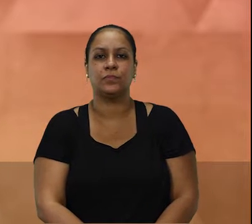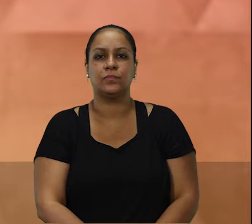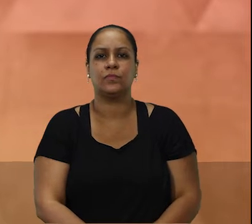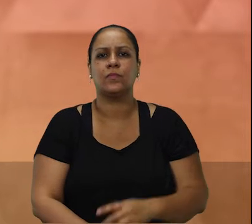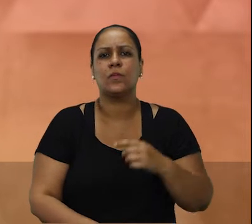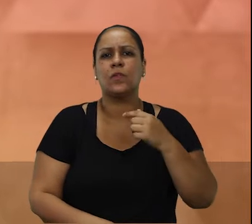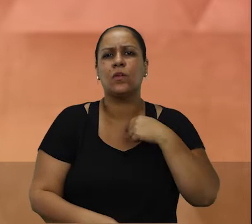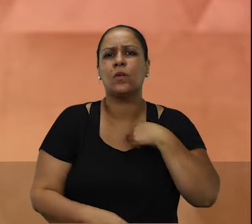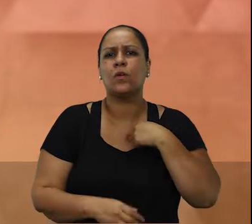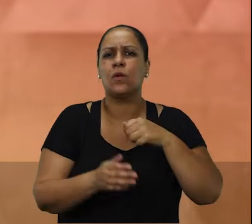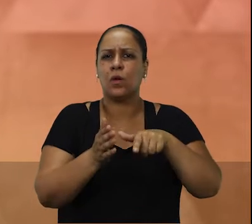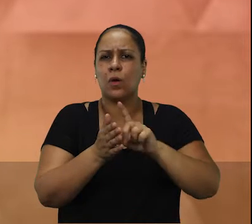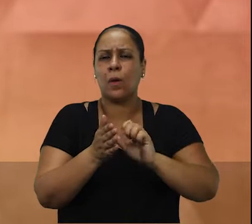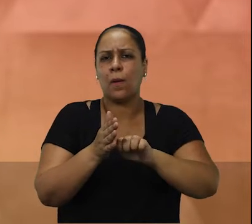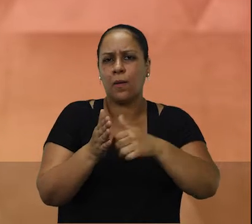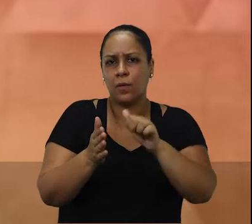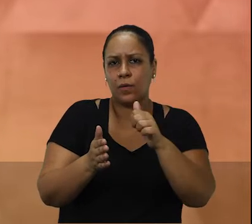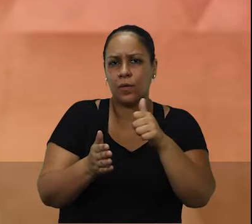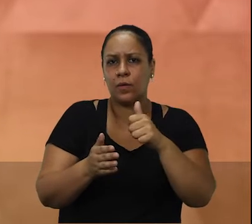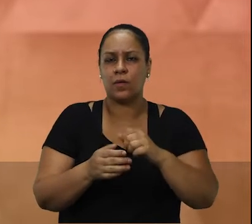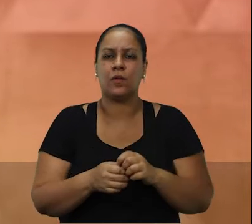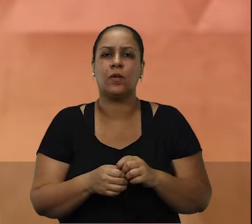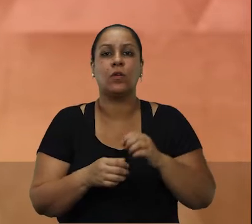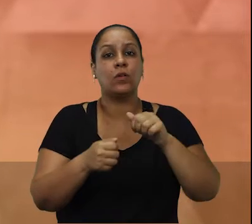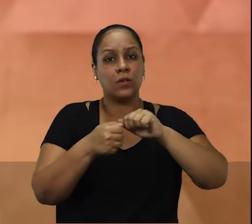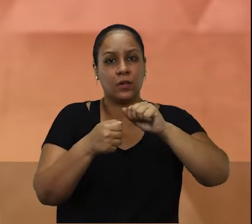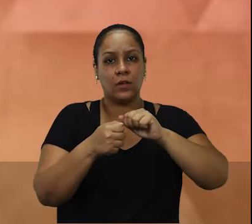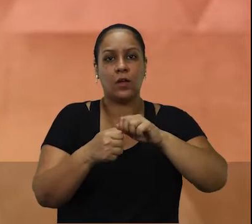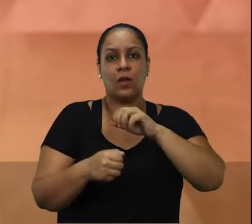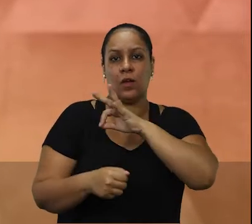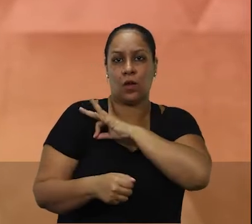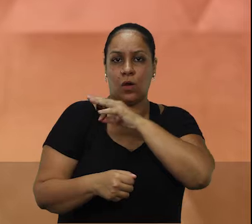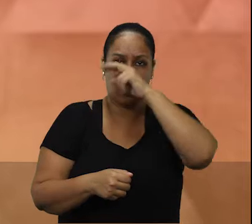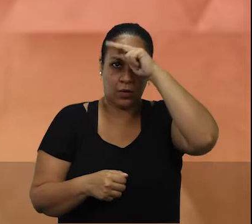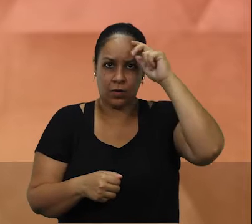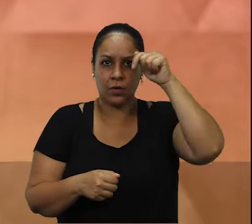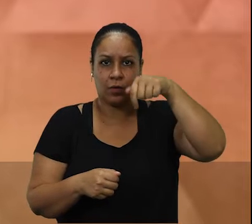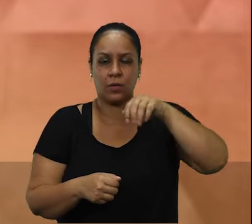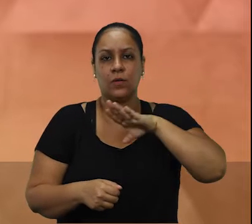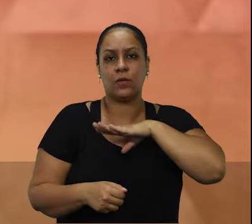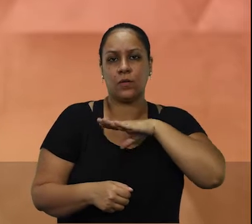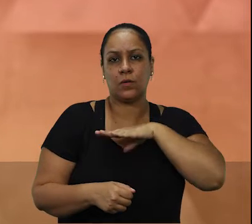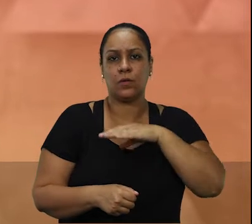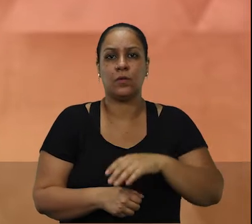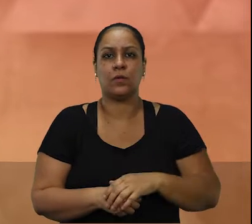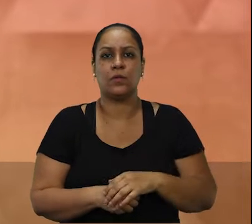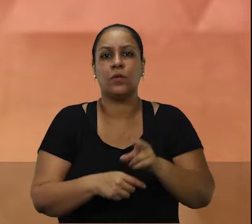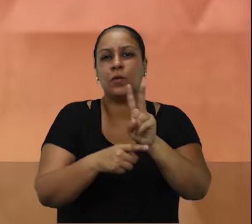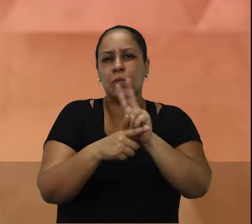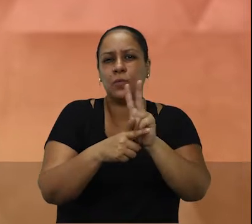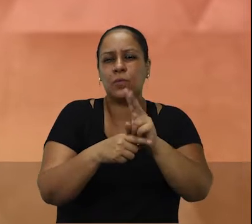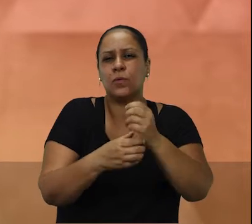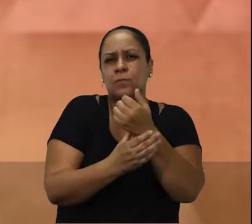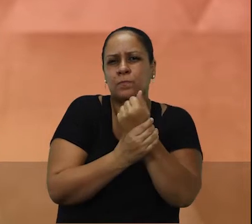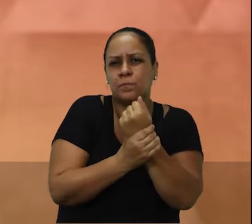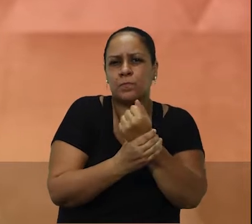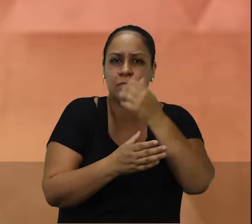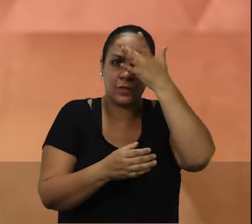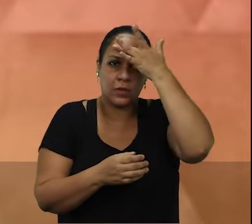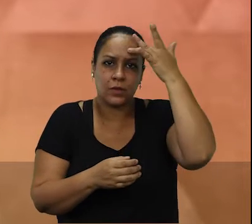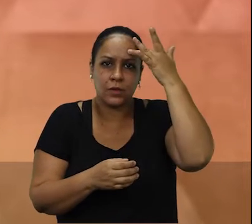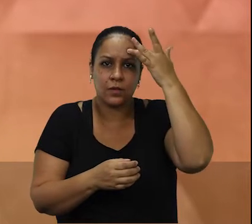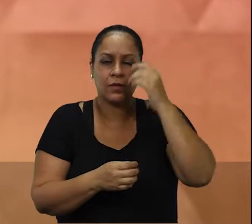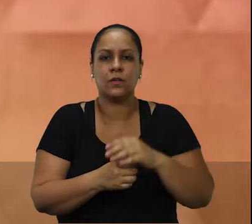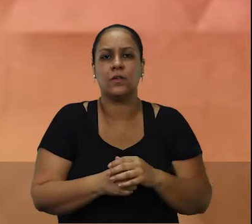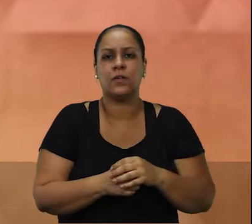Quando fui prefeito pela primeira vez, implementamos a Guarda Municipal em nossa cidade. O cuidado com a segurança das pessoas